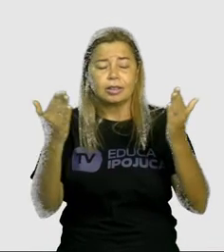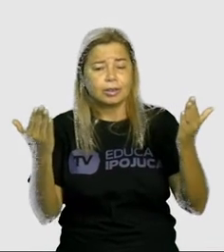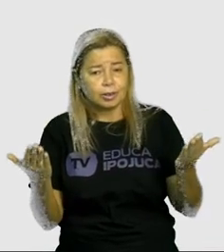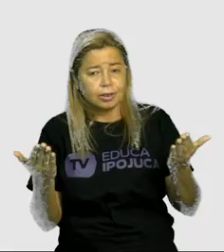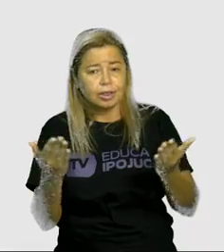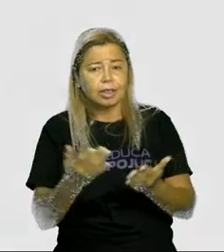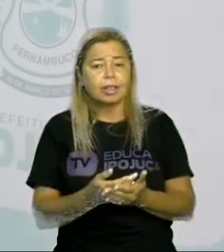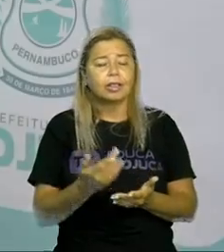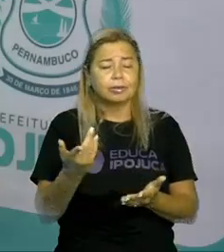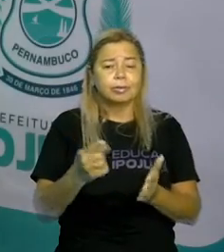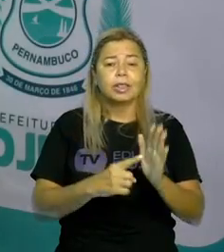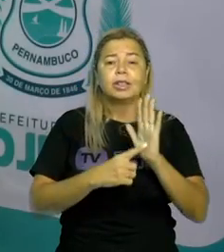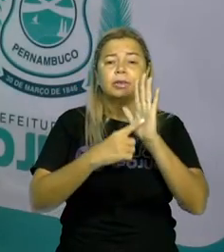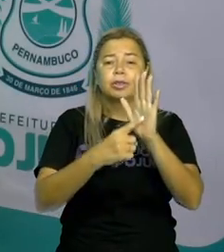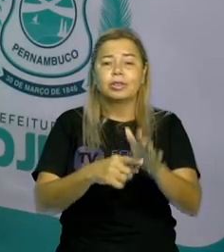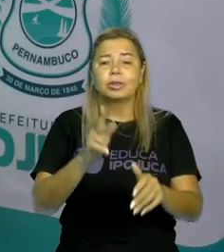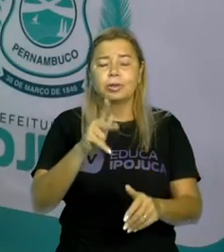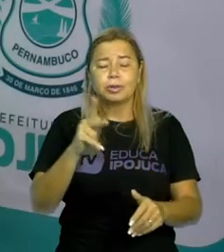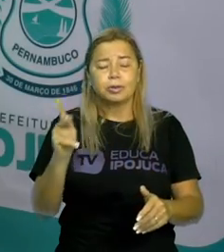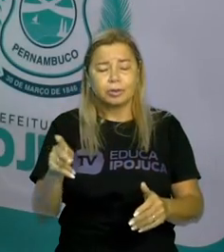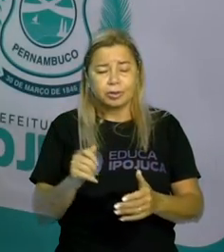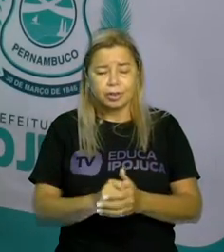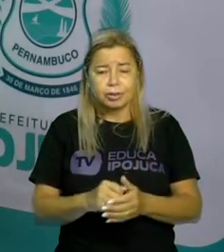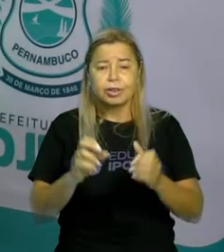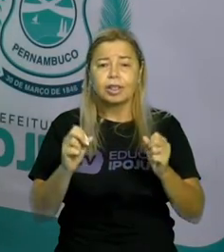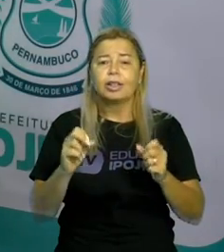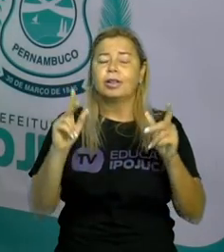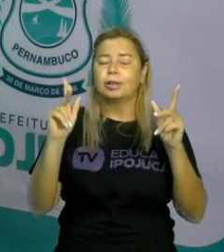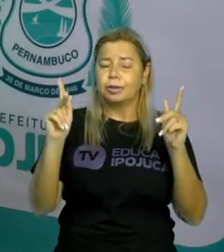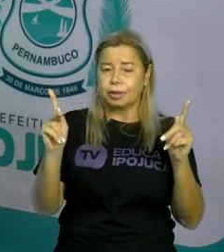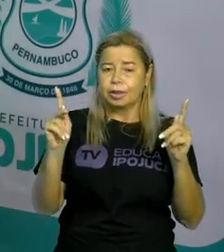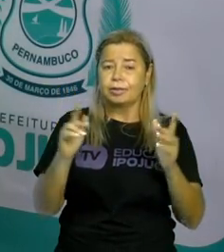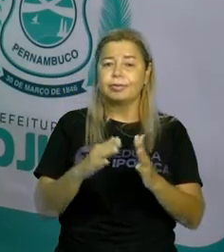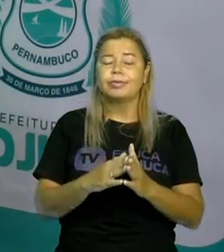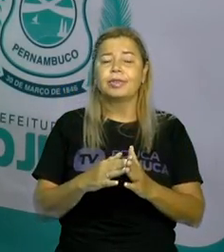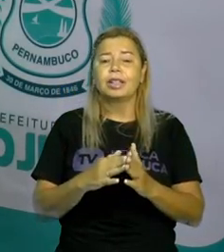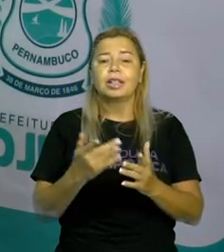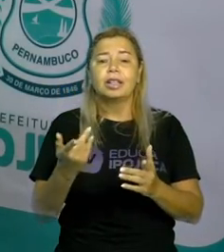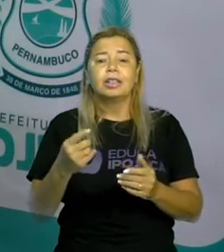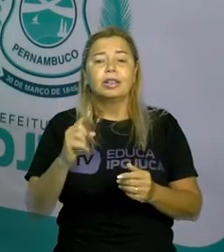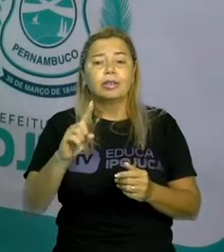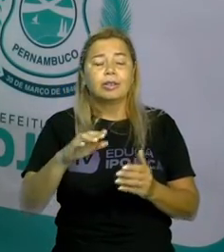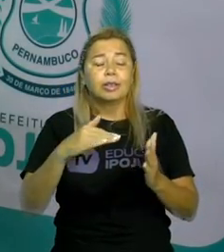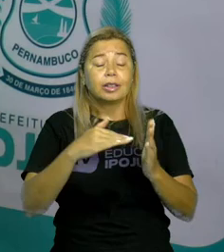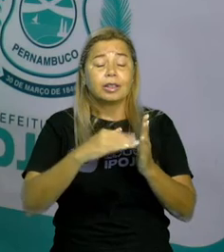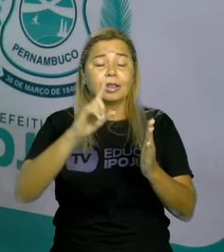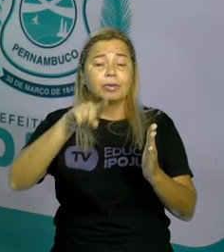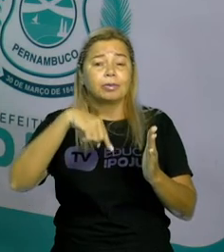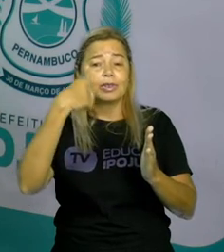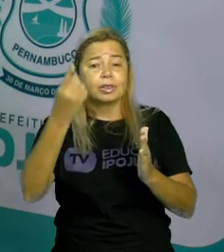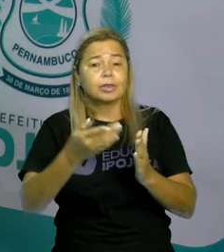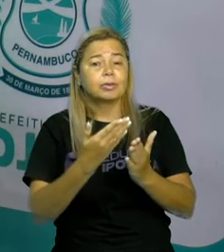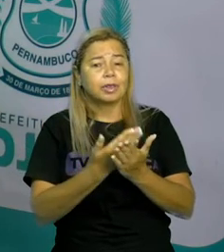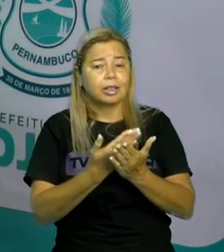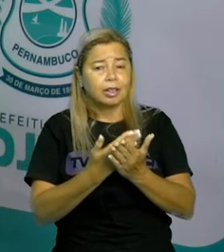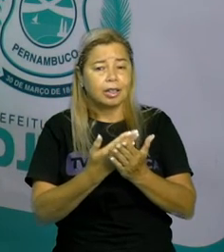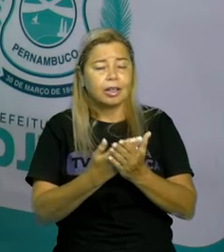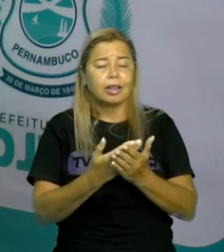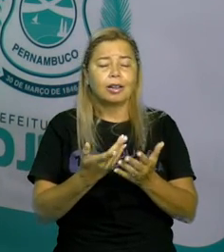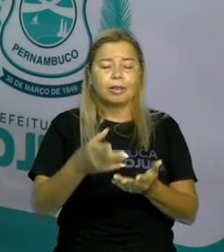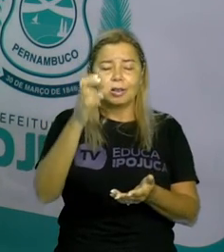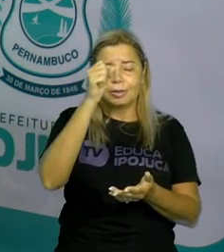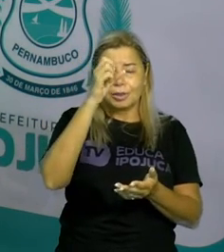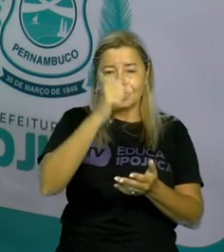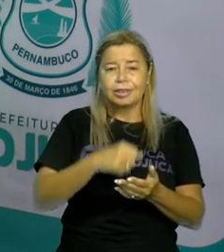dicionário, tá certo? Na próxima aula a gente vai estudar uma coisa bem interessante e quer que vocês façam essa atividade de hoje, bem legal, tá bom?